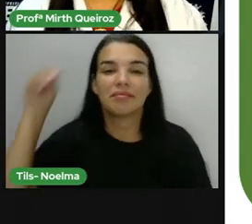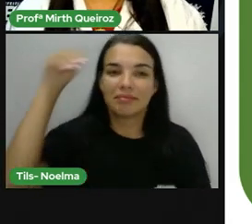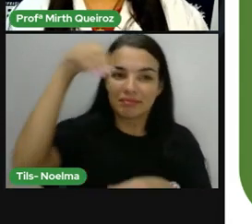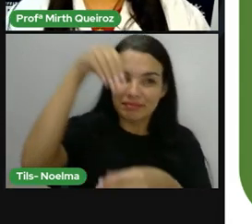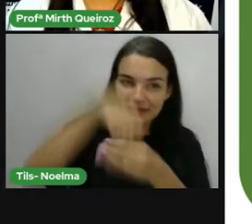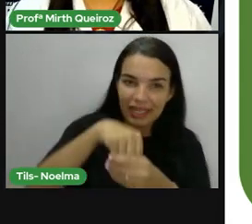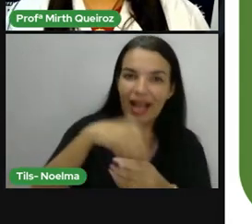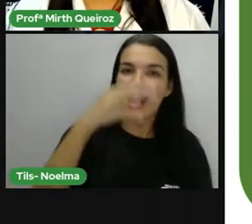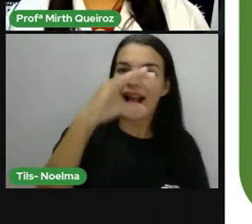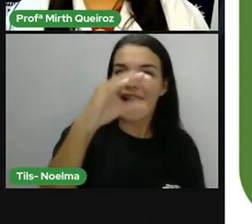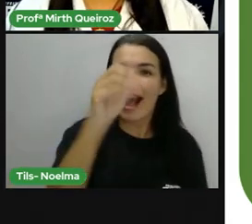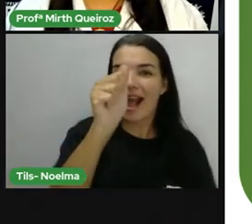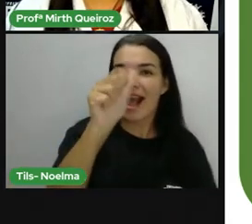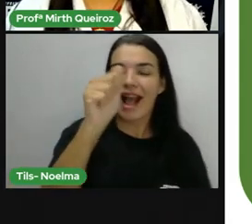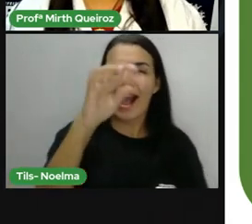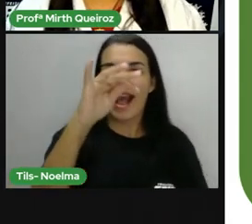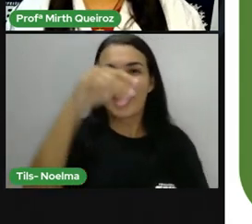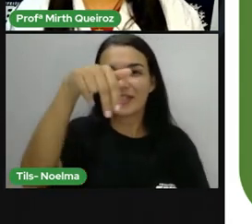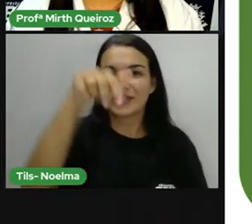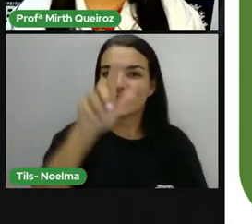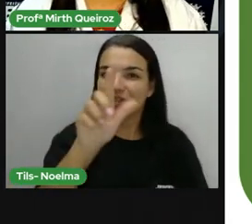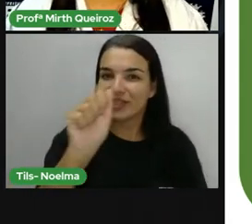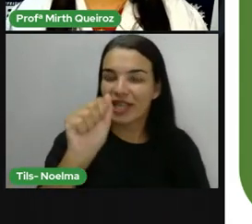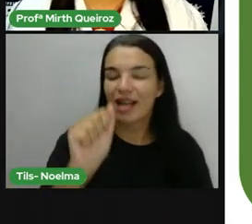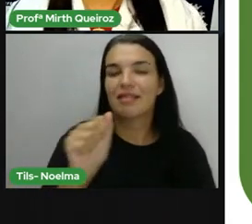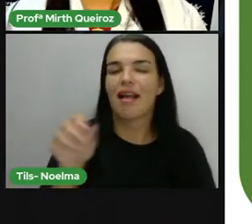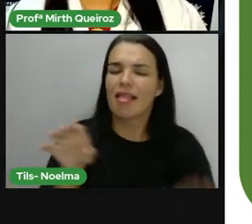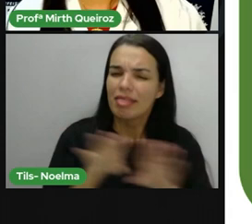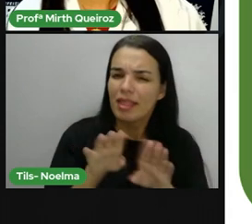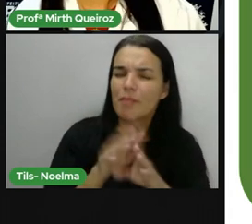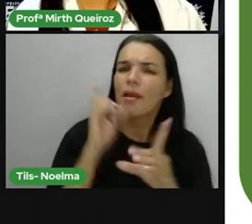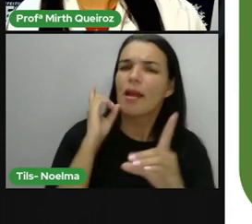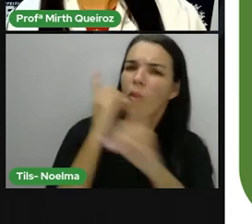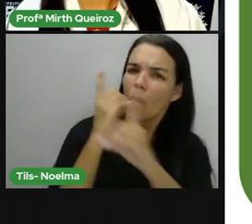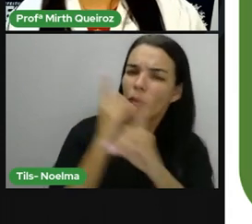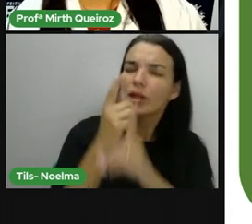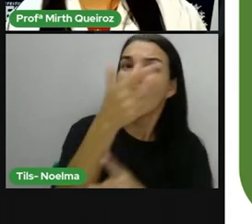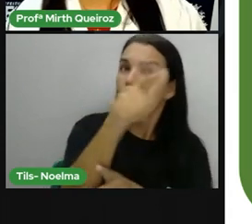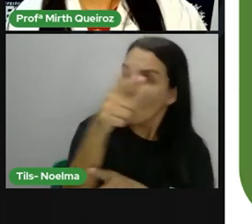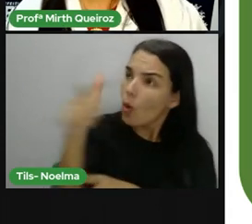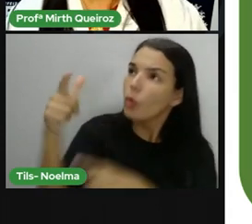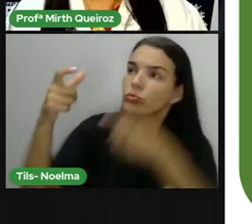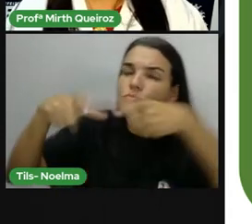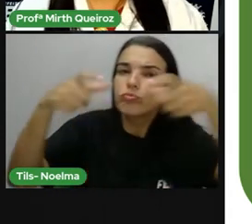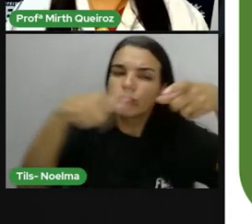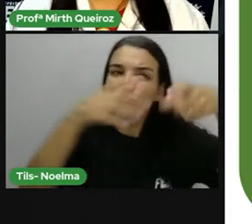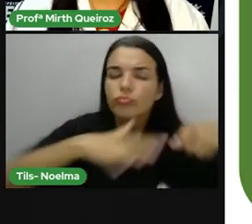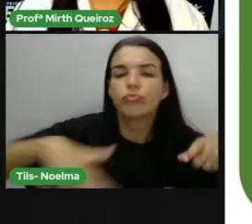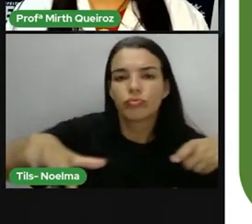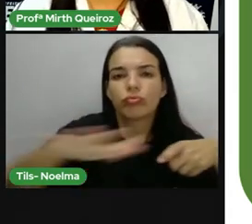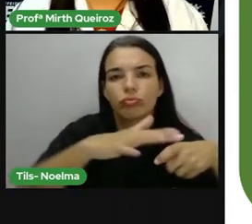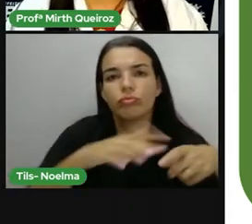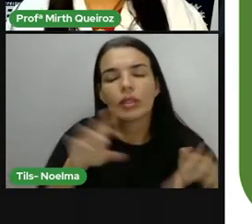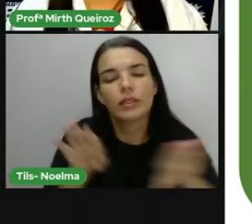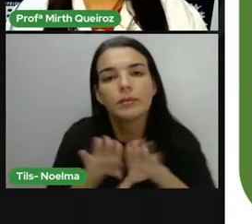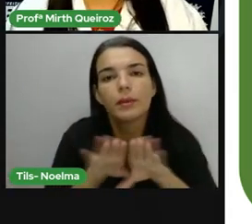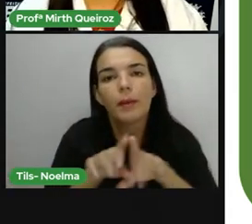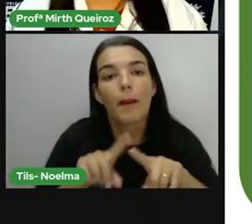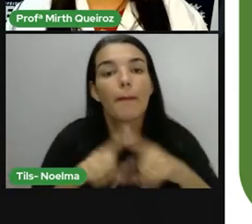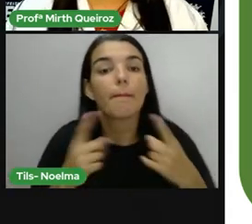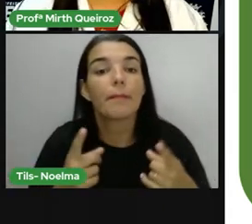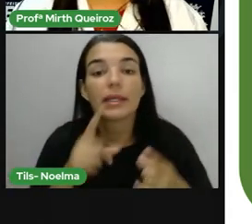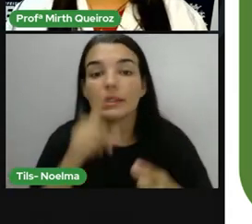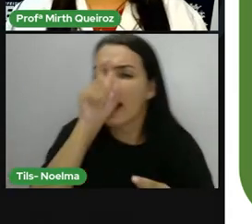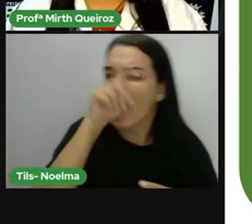-vermelha é um dos animais da caatinga, que também é encontrada em outros biomas. A ave chamada de arara